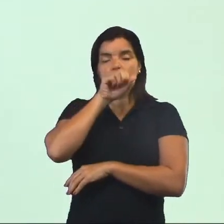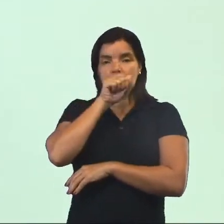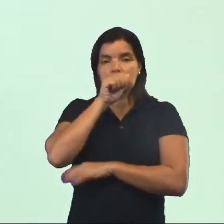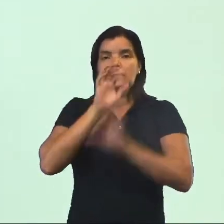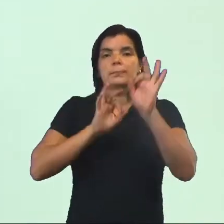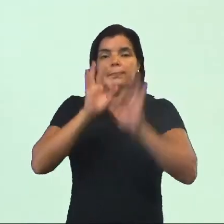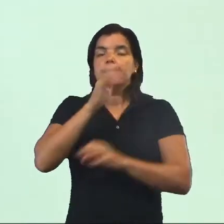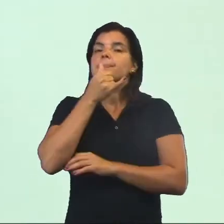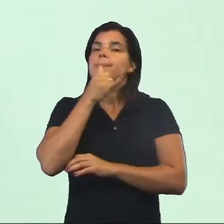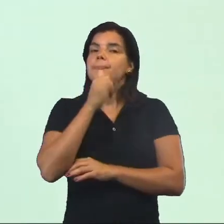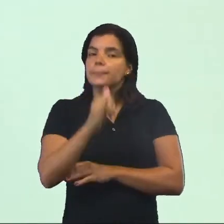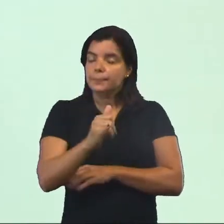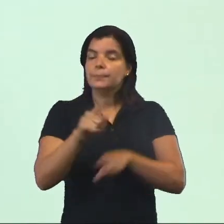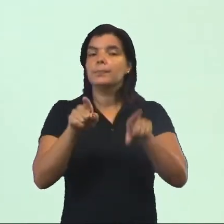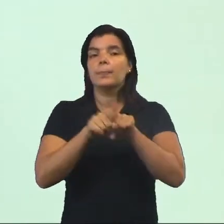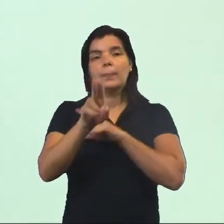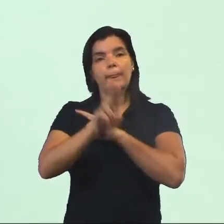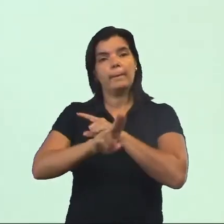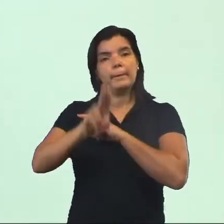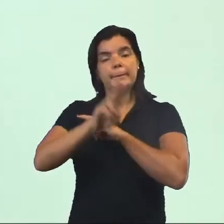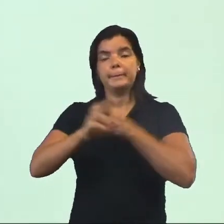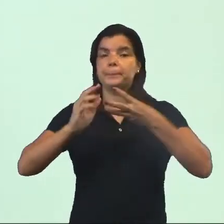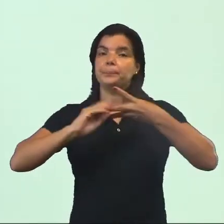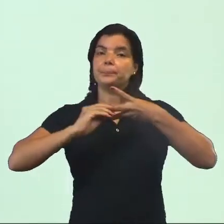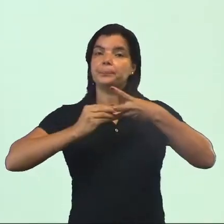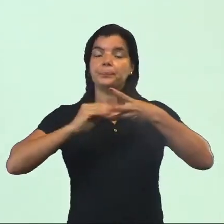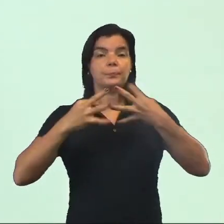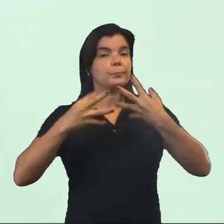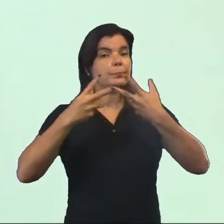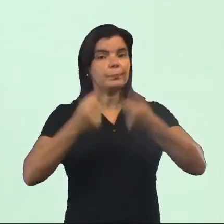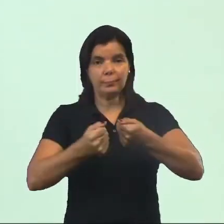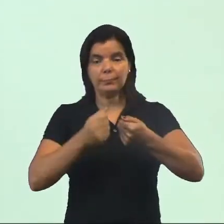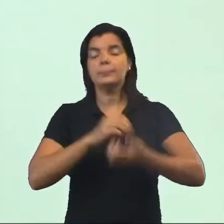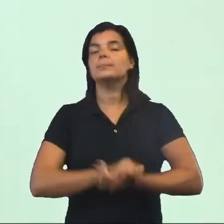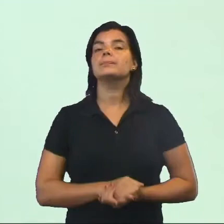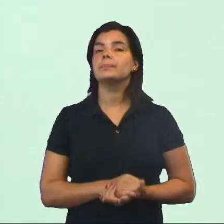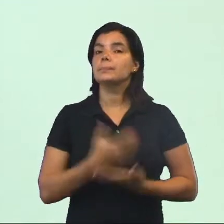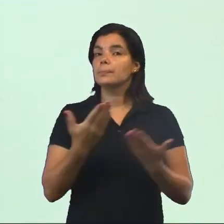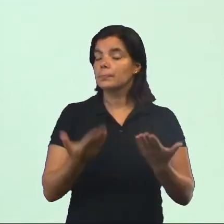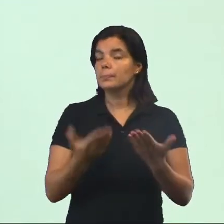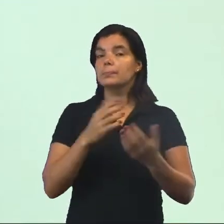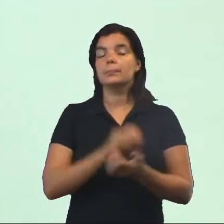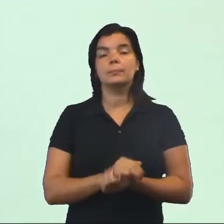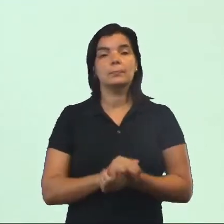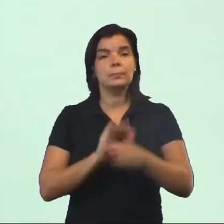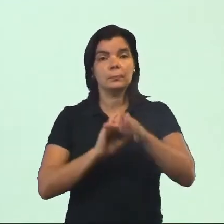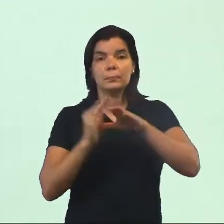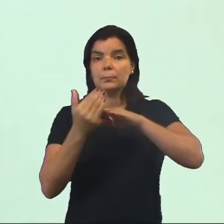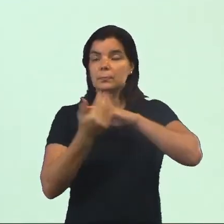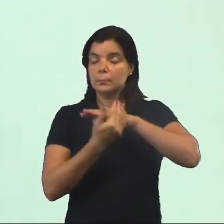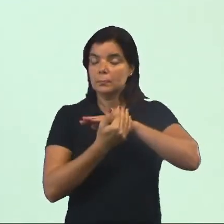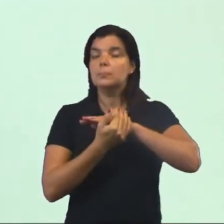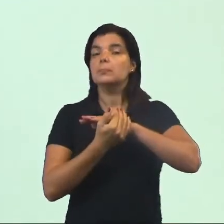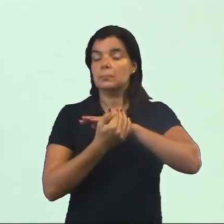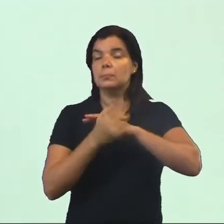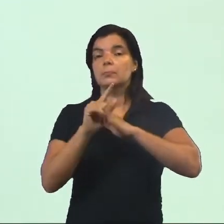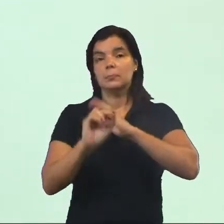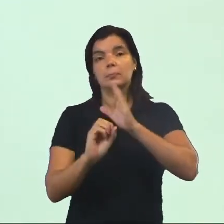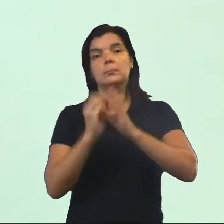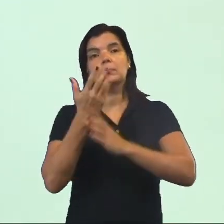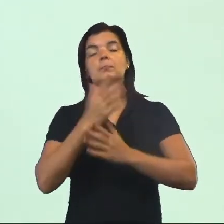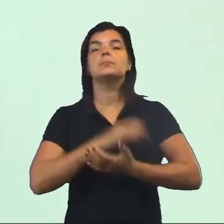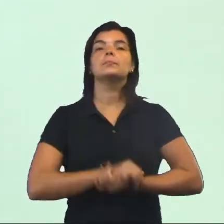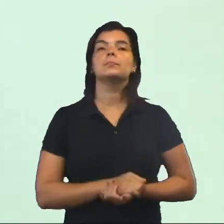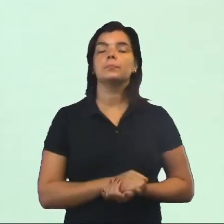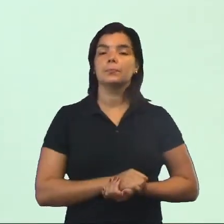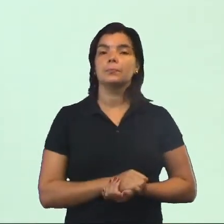produção de energia, que vai ser usada para a célula para praticamente tudo. Então, é na mitocôndria que ocorrem essas reações.